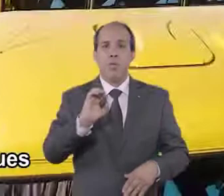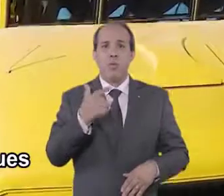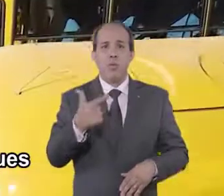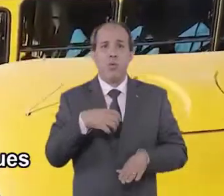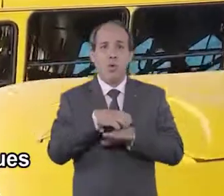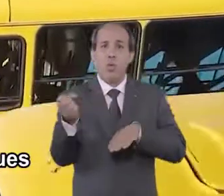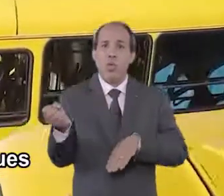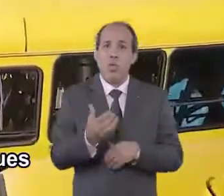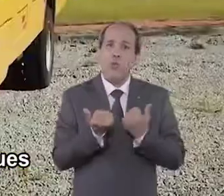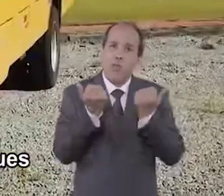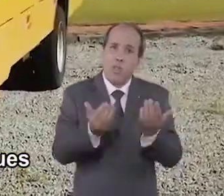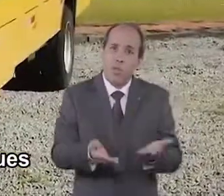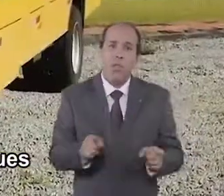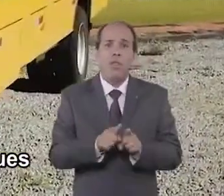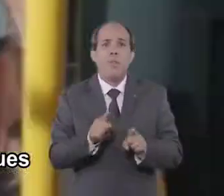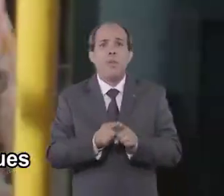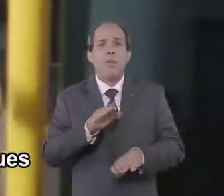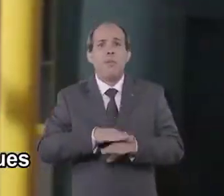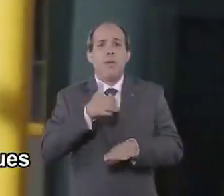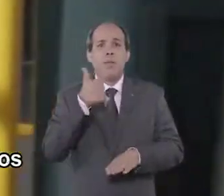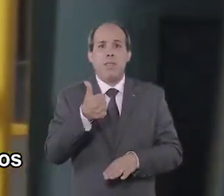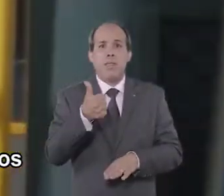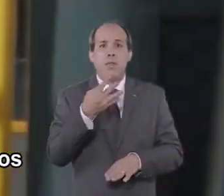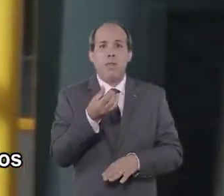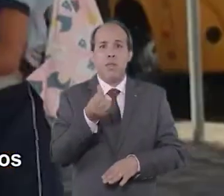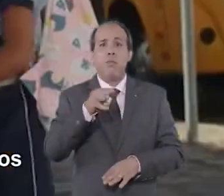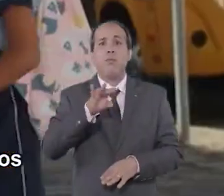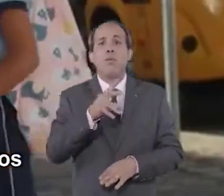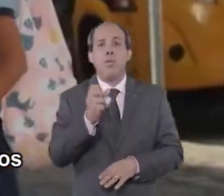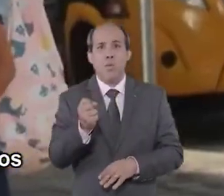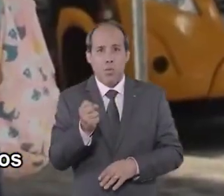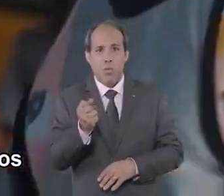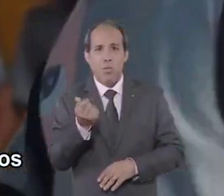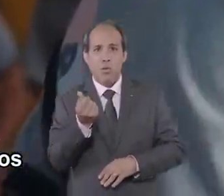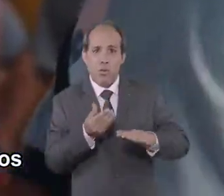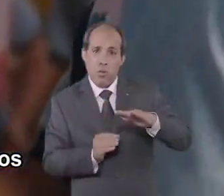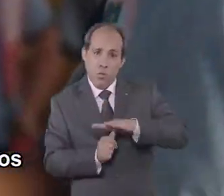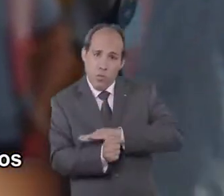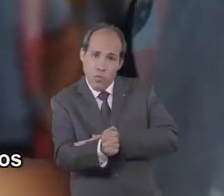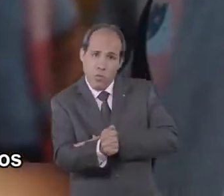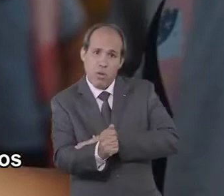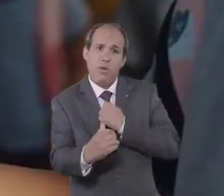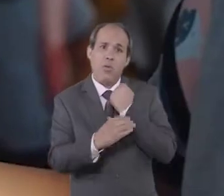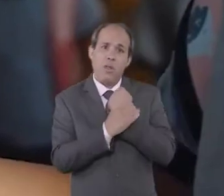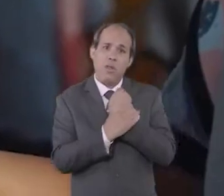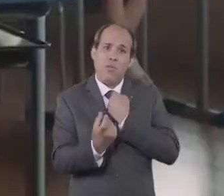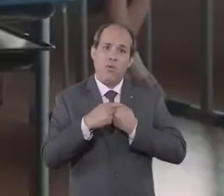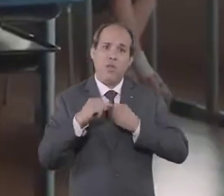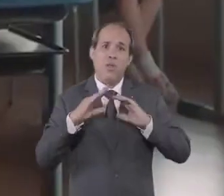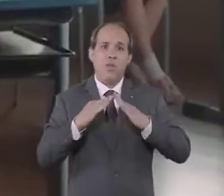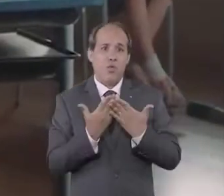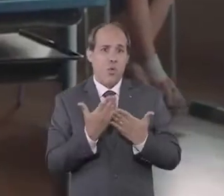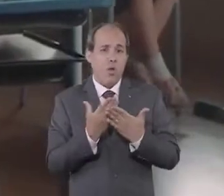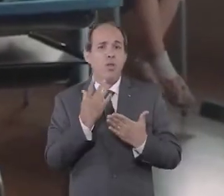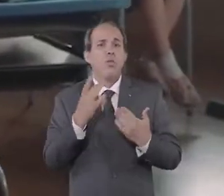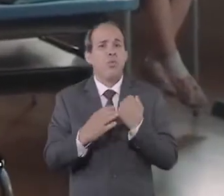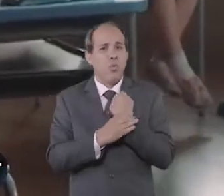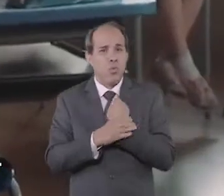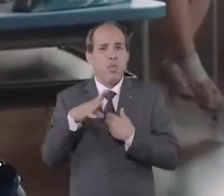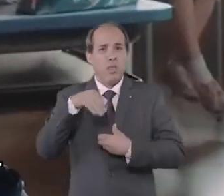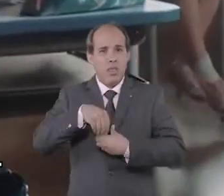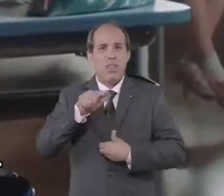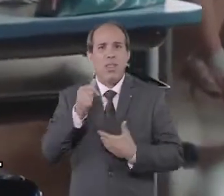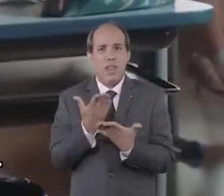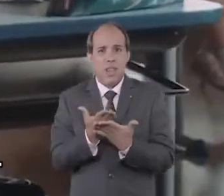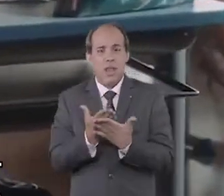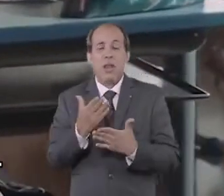802 ônibus novinhos foram entregues e mais de 146 milhões investidos para garantir um retorno seguro